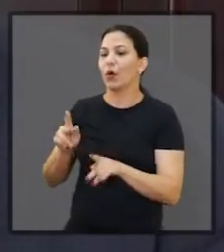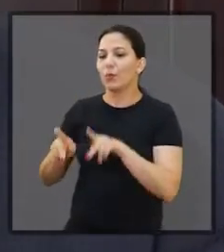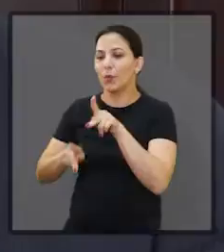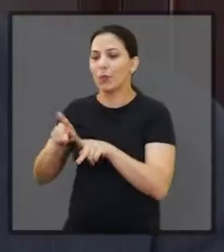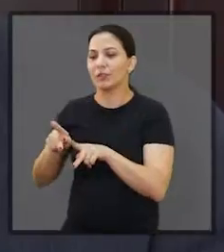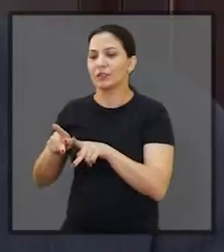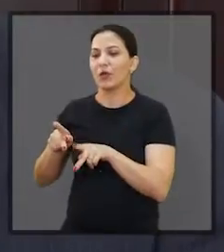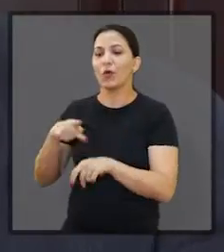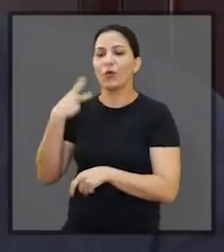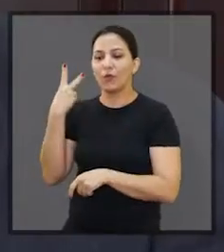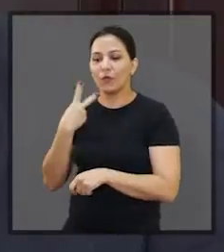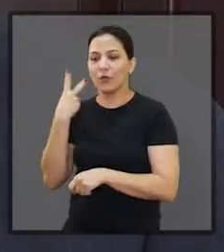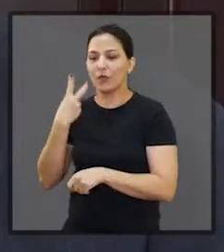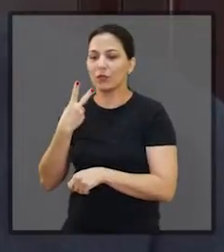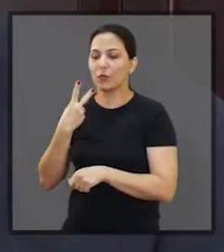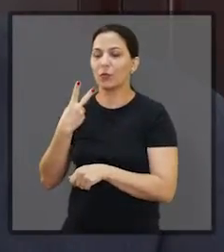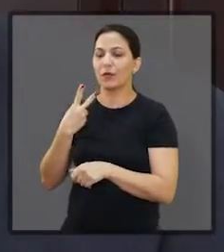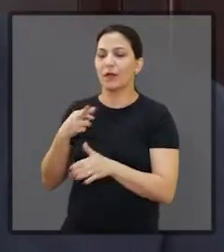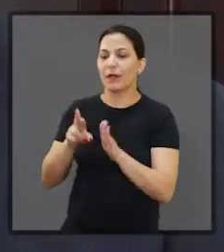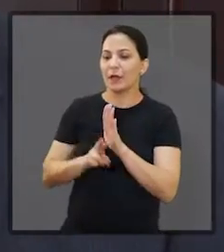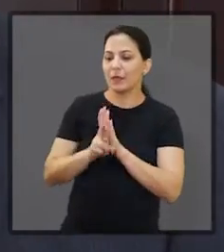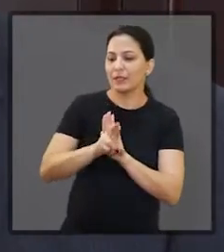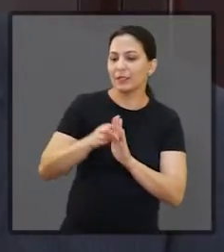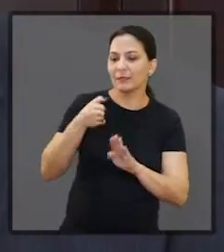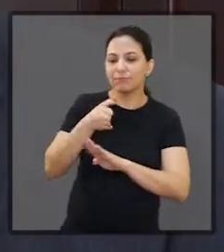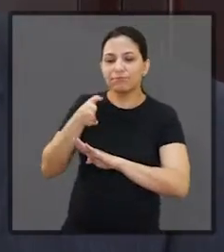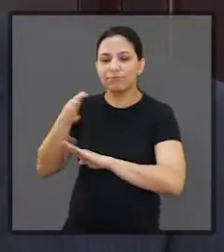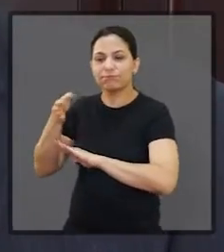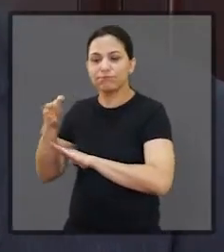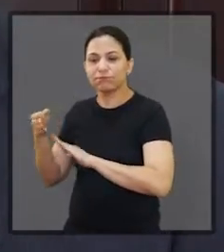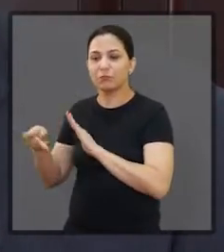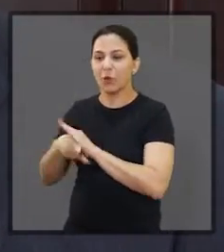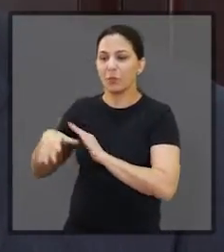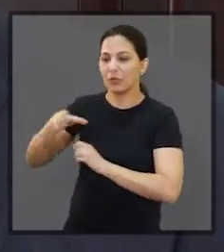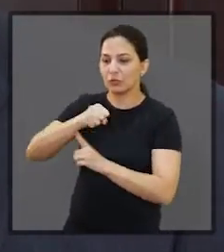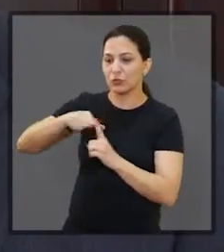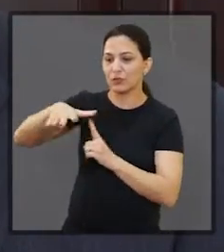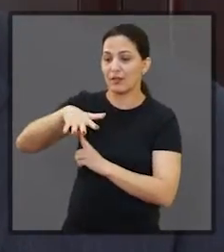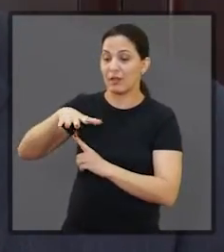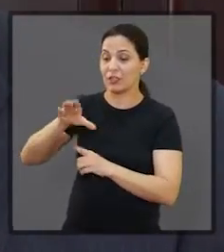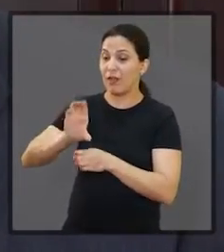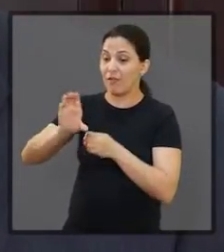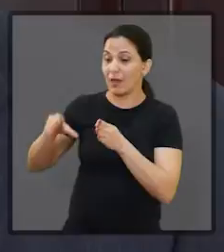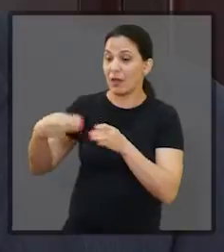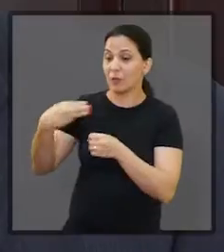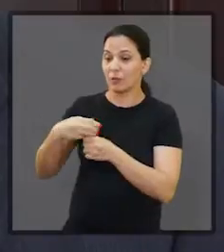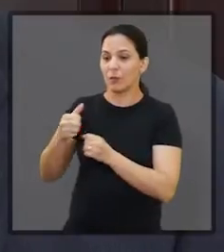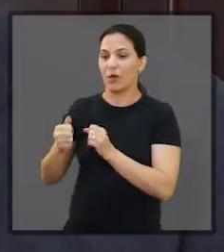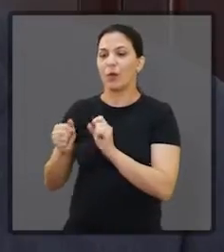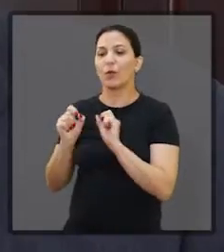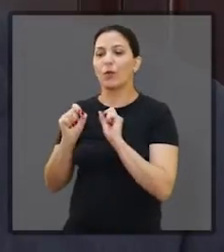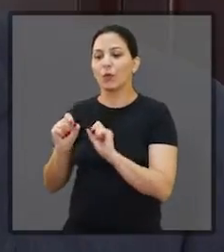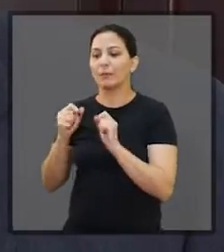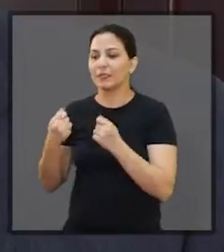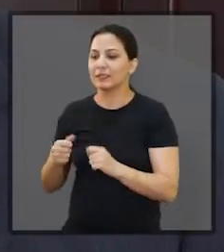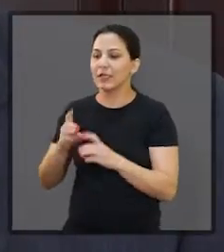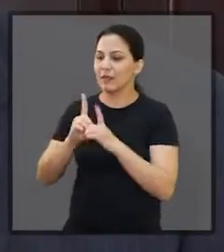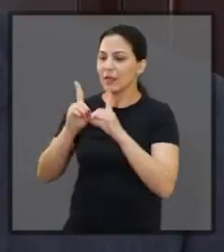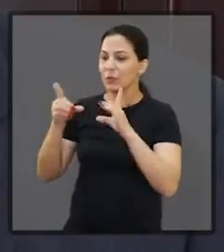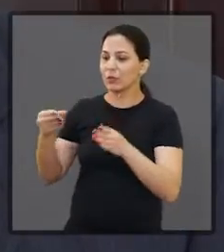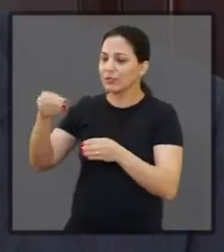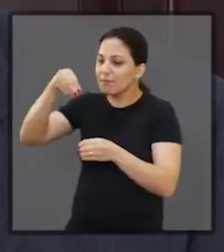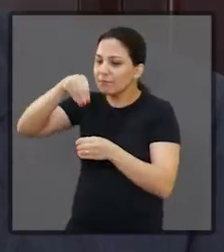Câmara dos Vereadores, porque representa todos os segmentos da sociedade. Então, eu acho que é na Câmara Municipal que se deve exercitar uma coisa chamada